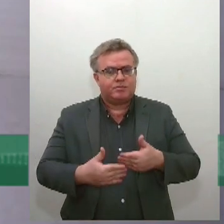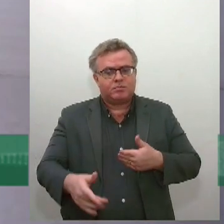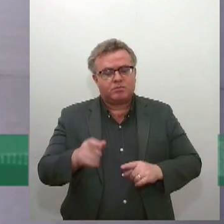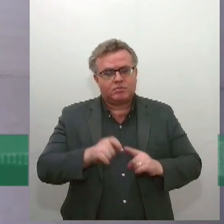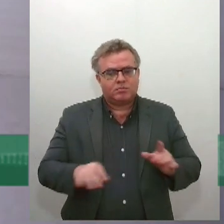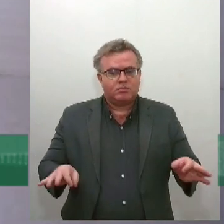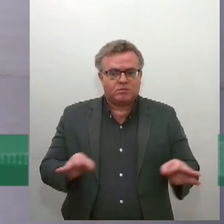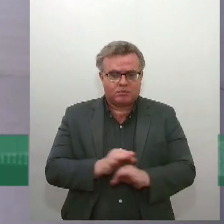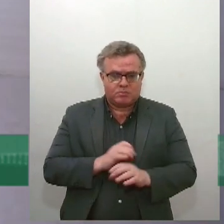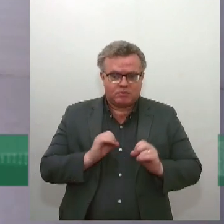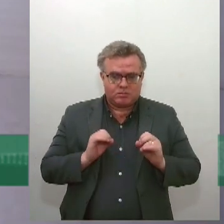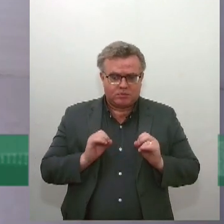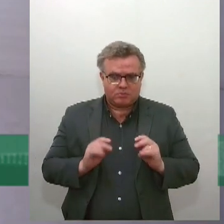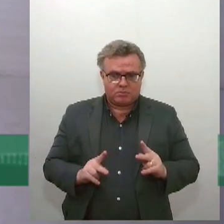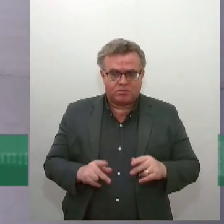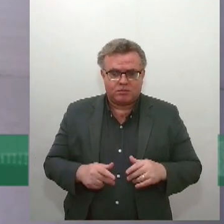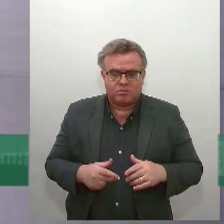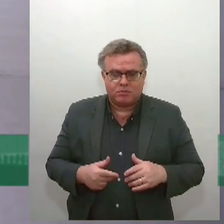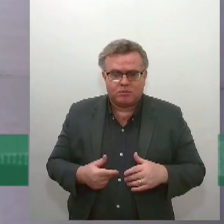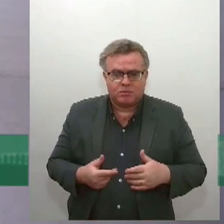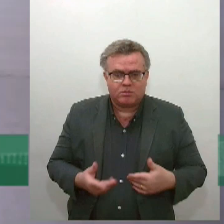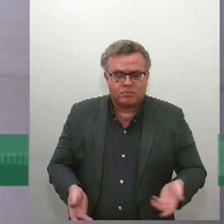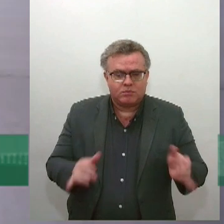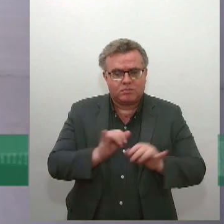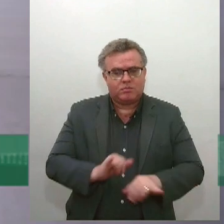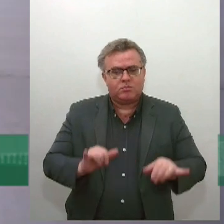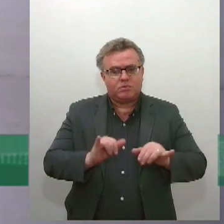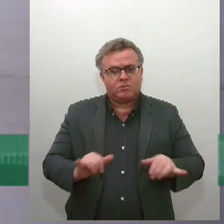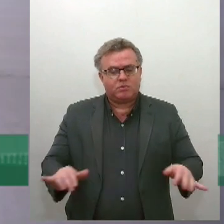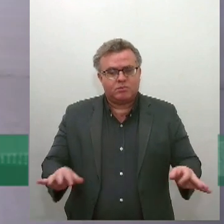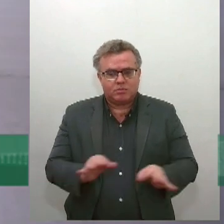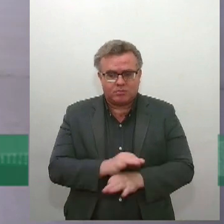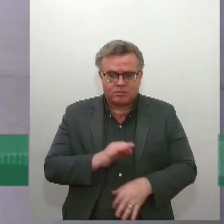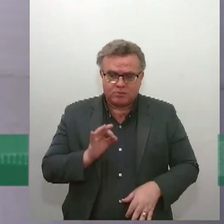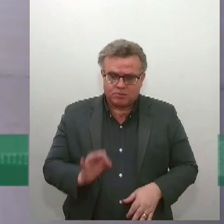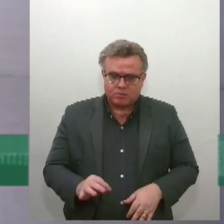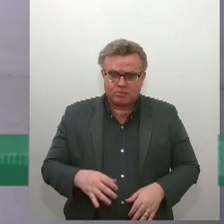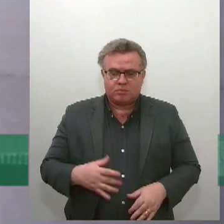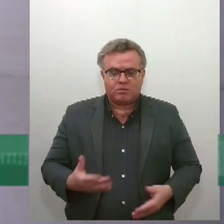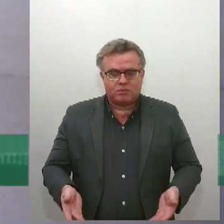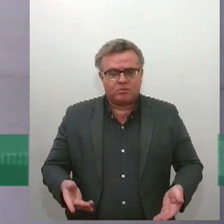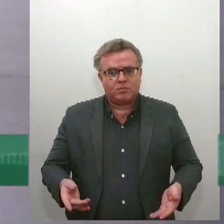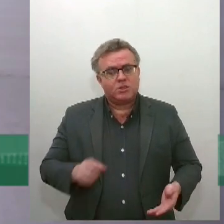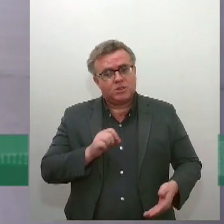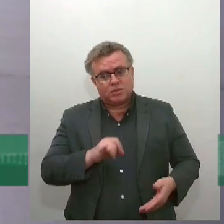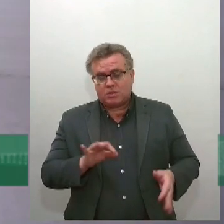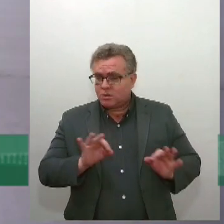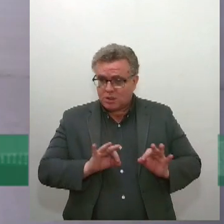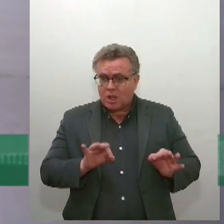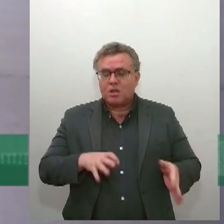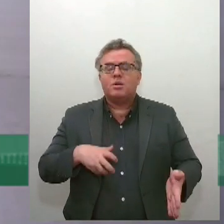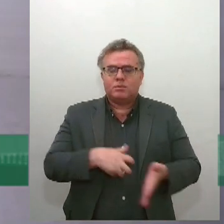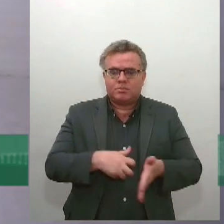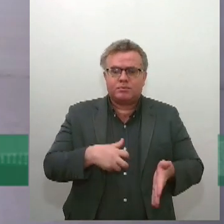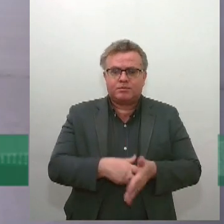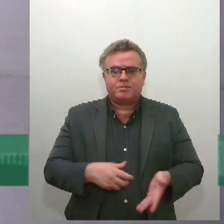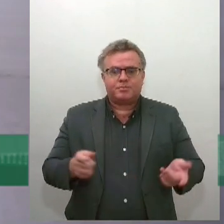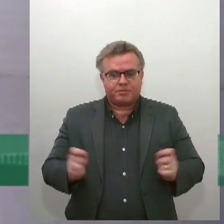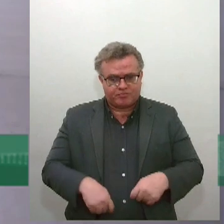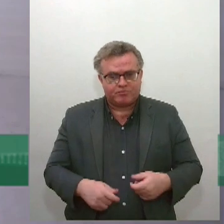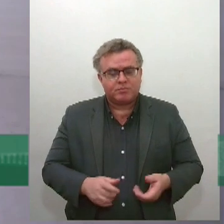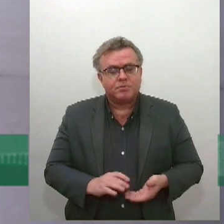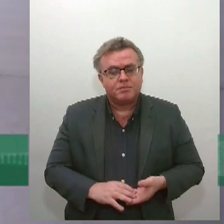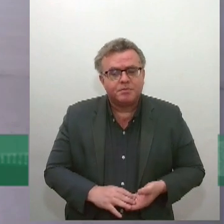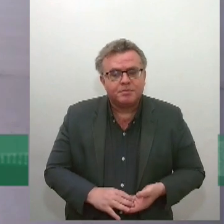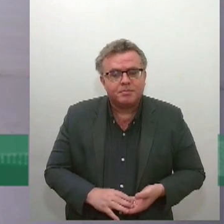após o reinício dos trabalhos judiciários sob pena de perda de eficácia da decisão concedida. E aí eu queria que o